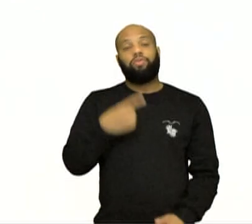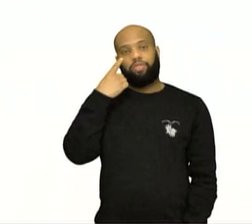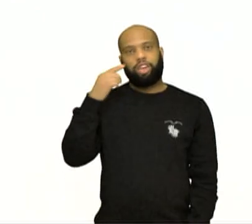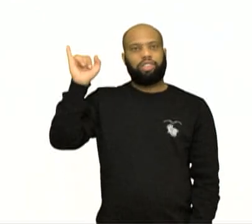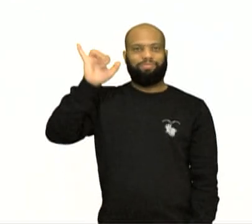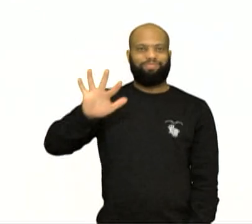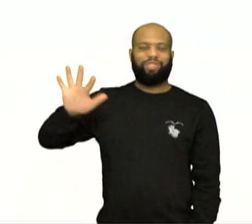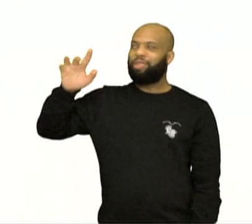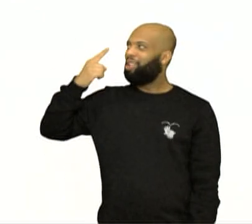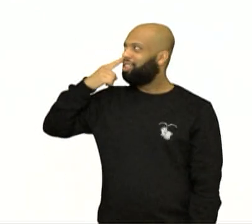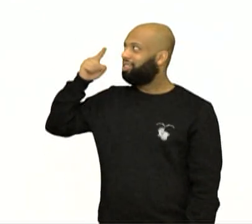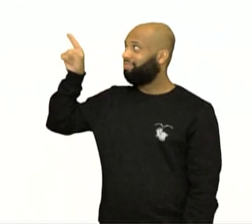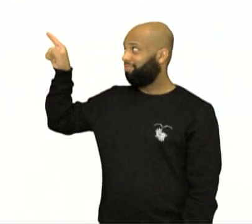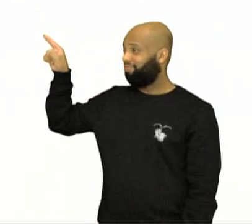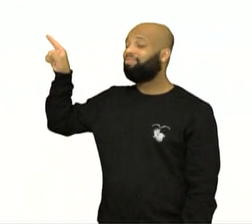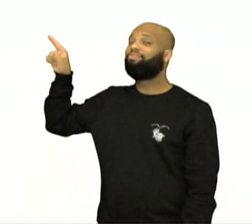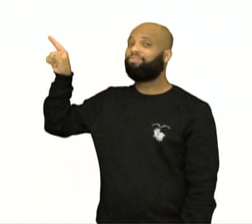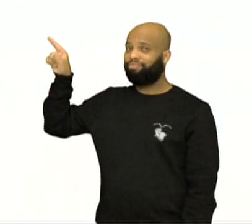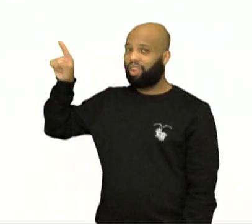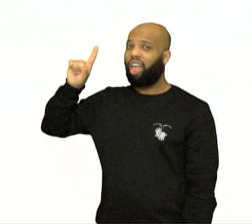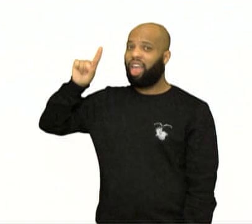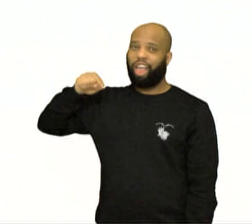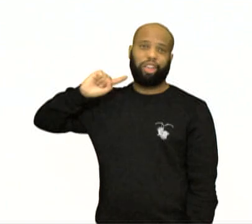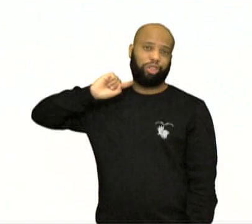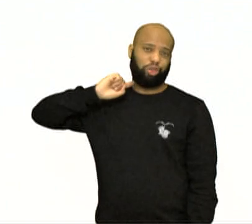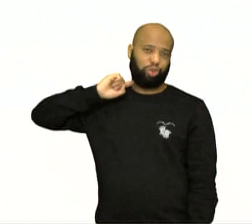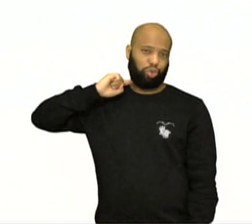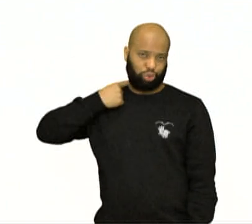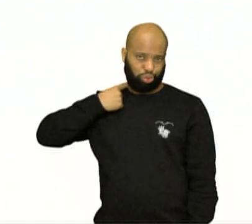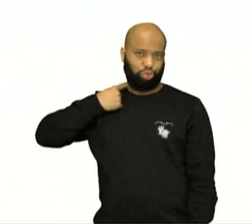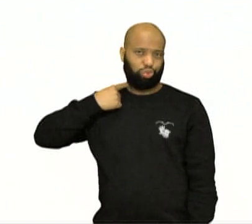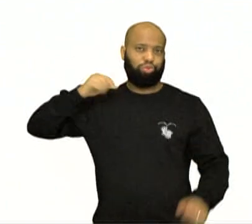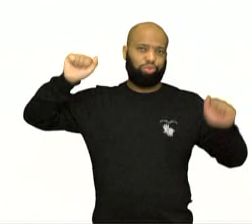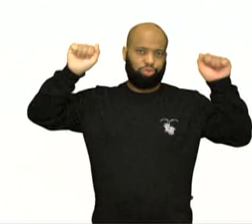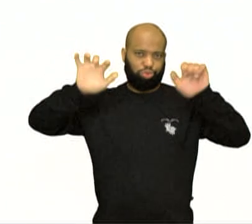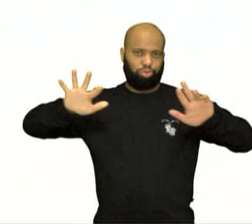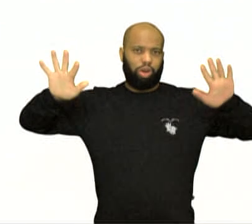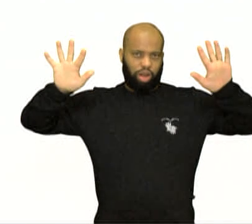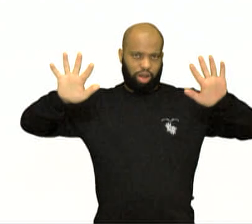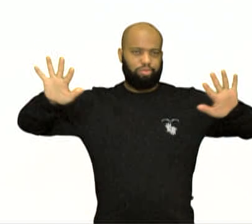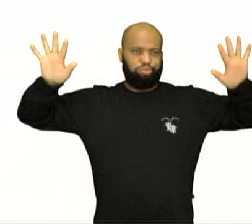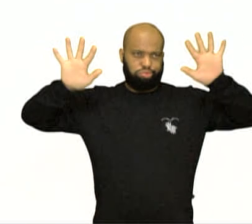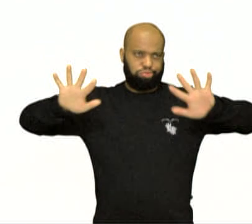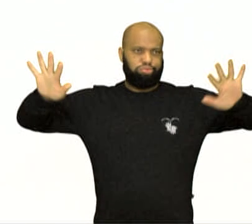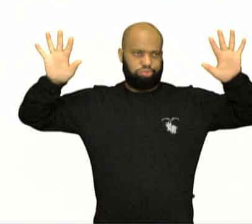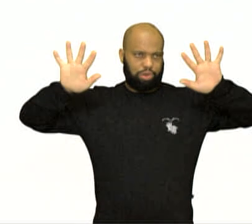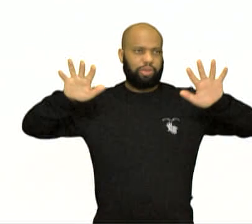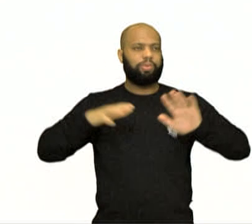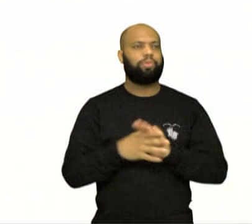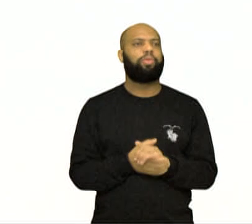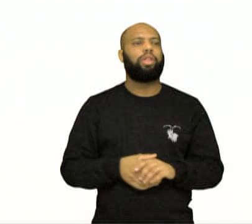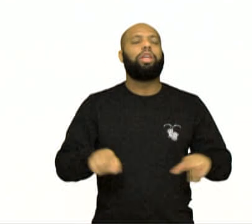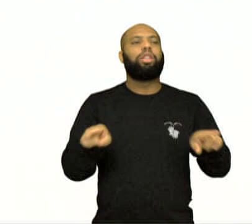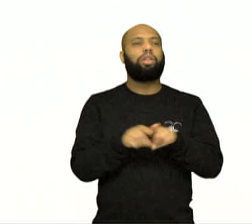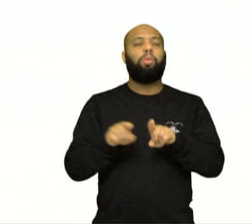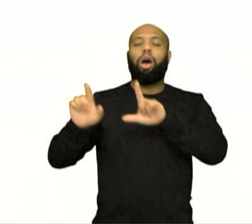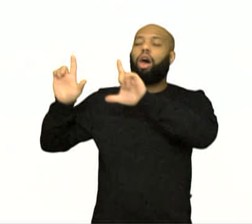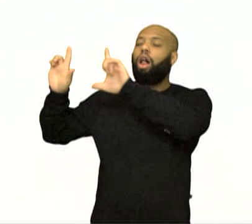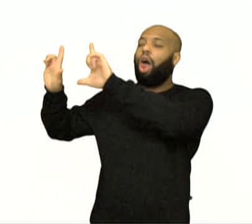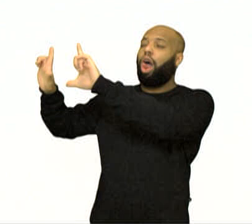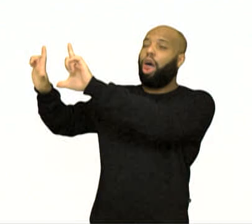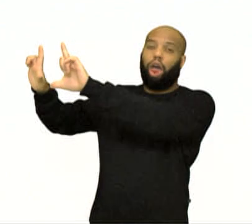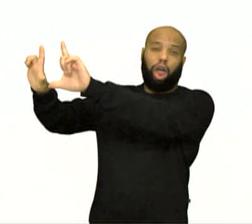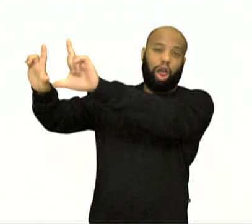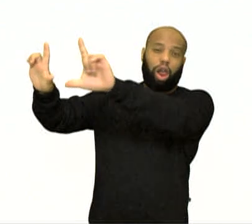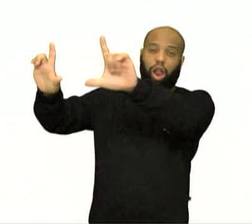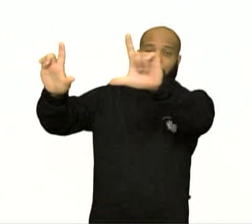imagem traz bem para nós essa ideia do que é essa consequência da poluição atmosférica. Nós temos também a poluição visual, que é essa